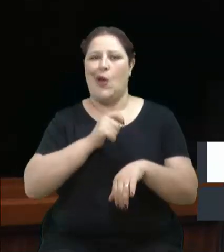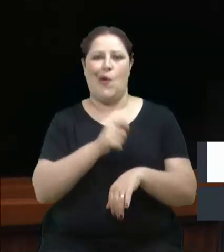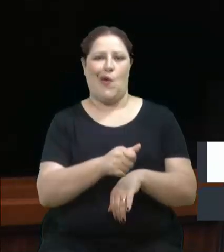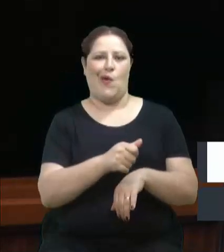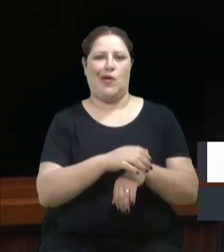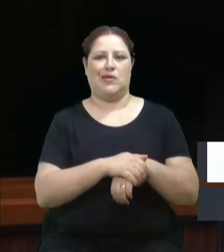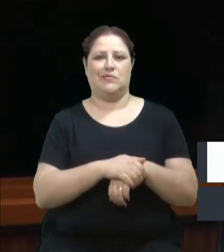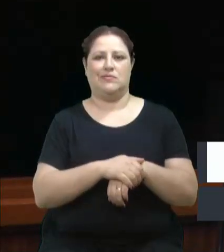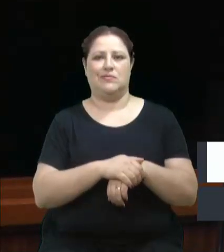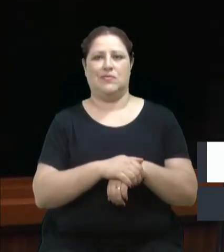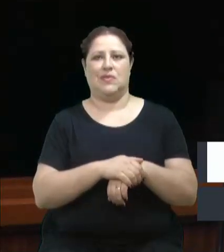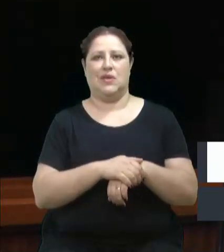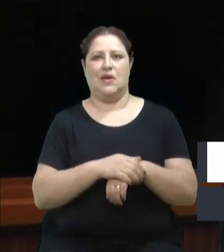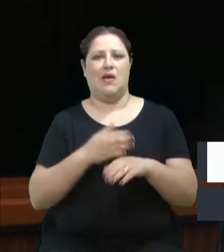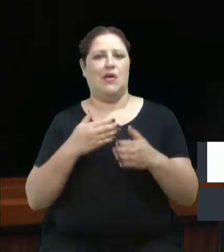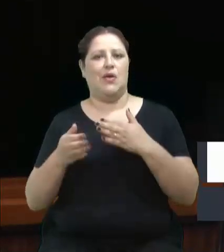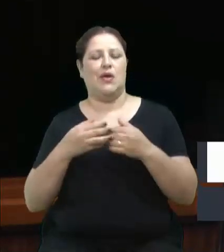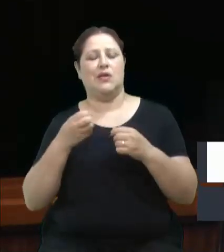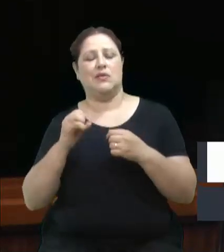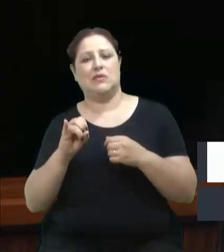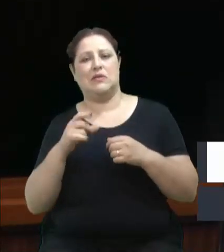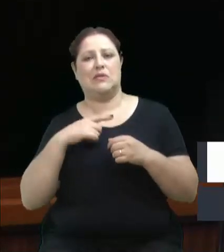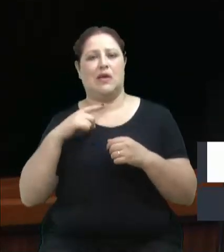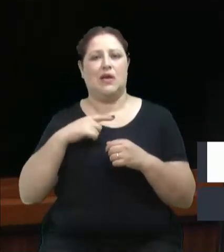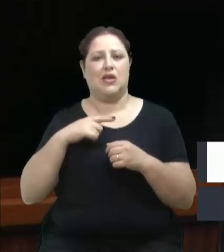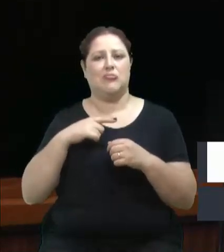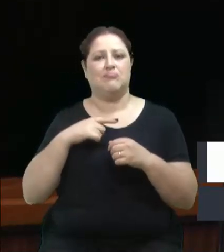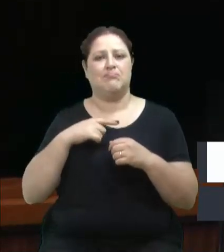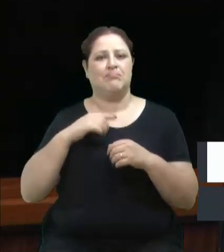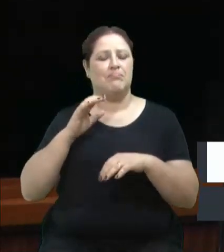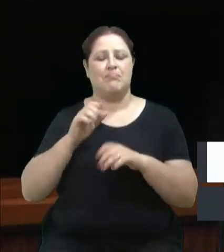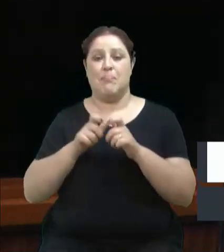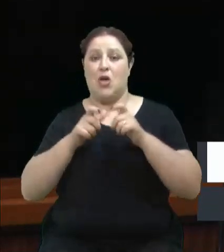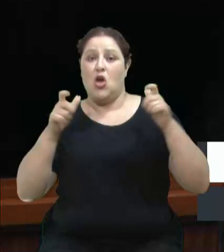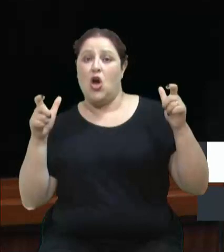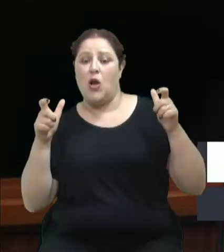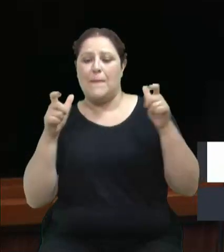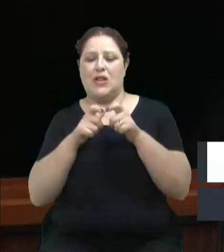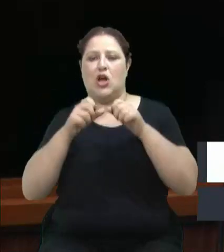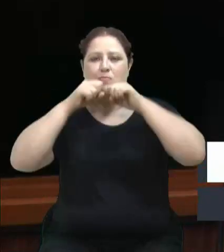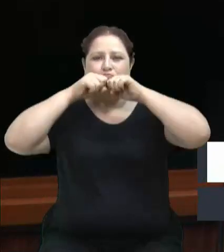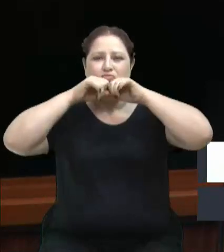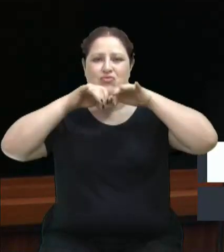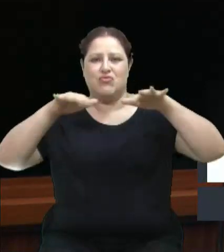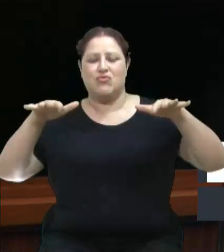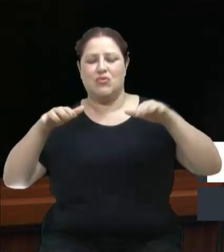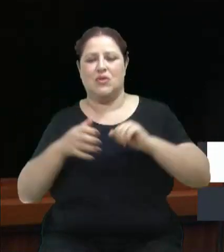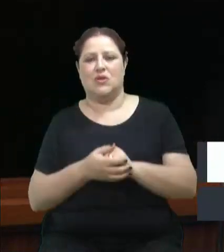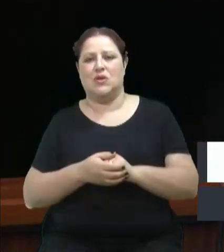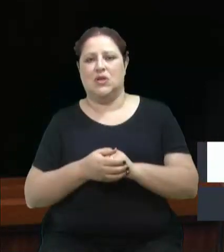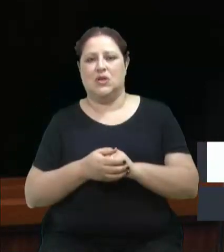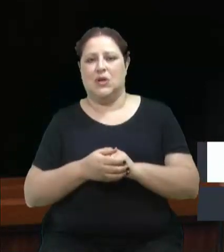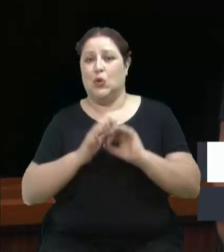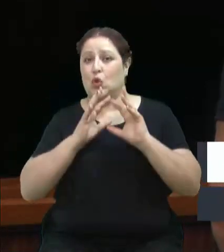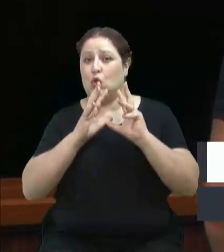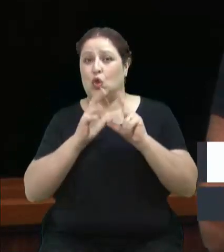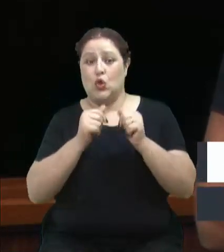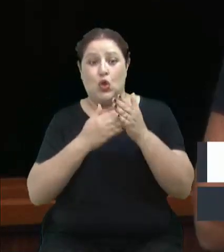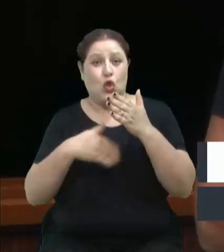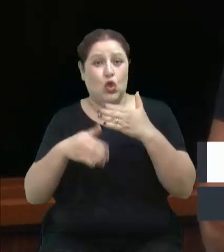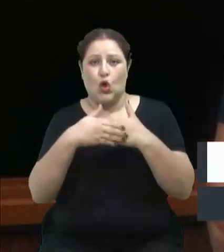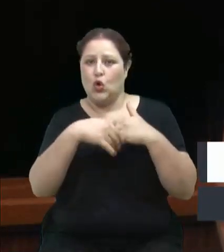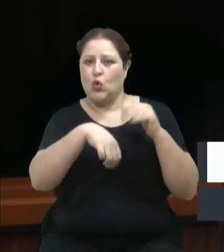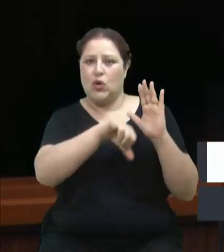repercussão maior ou menor, qualquer crime é inadmissível.